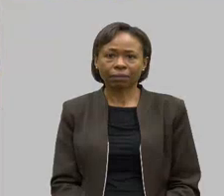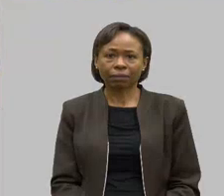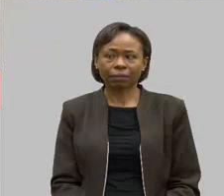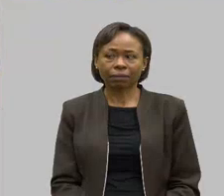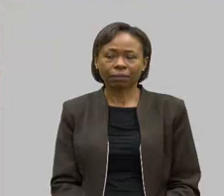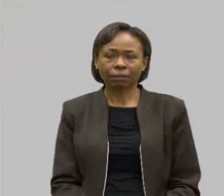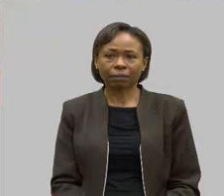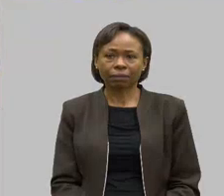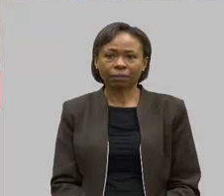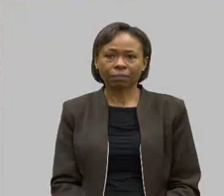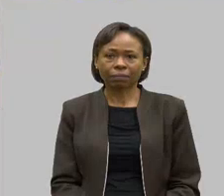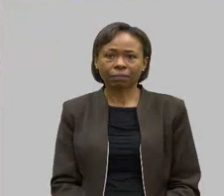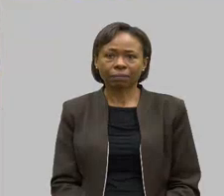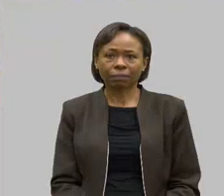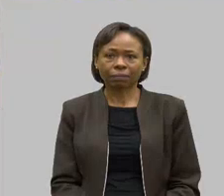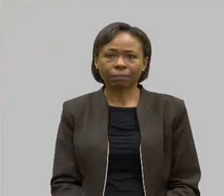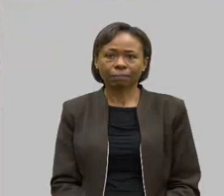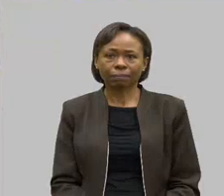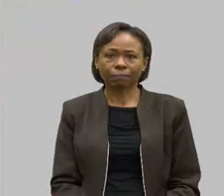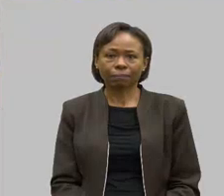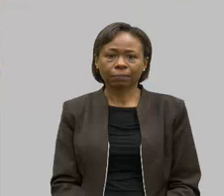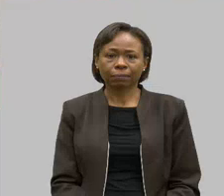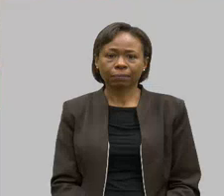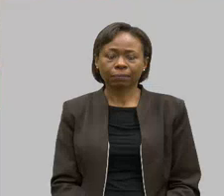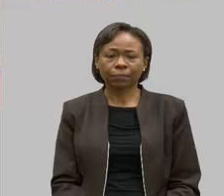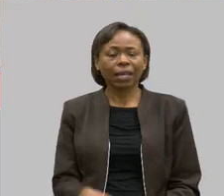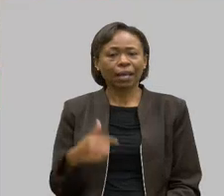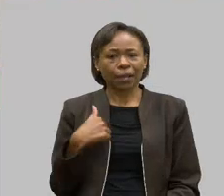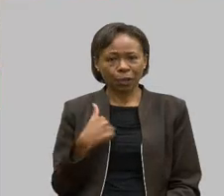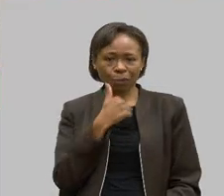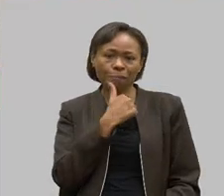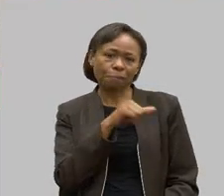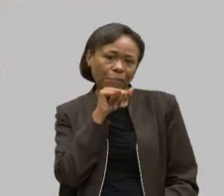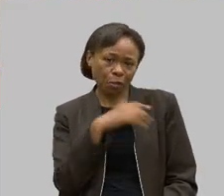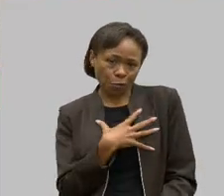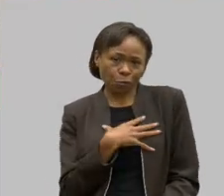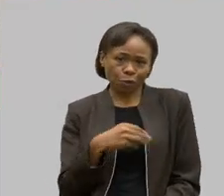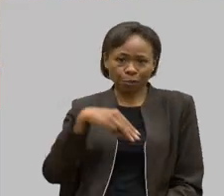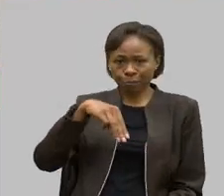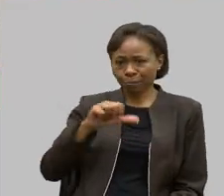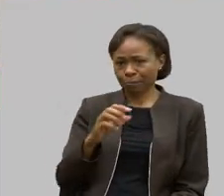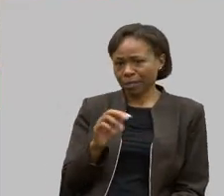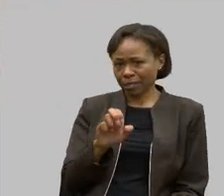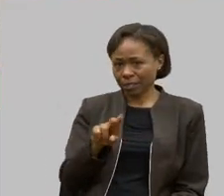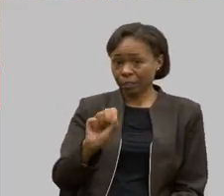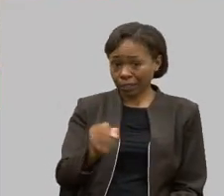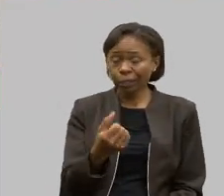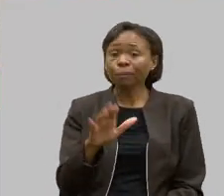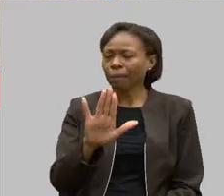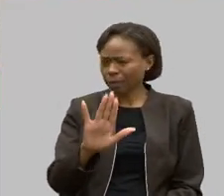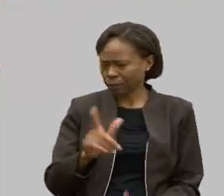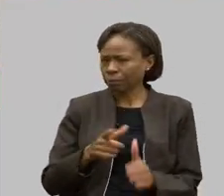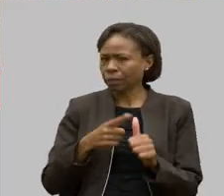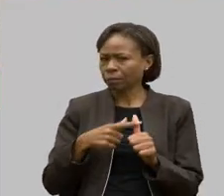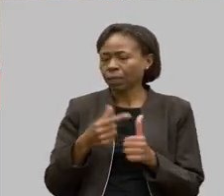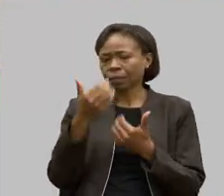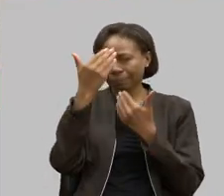Eu sou mãe do Matheus Barbosa. Em primeiro lugar, eu queria agradecer